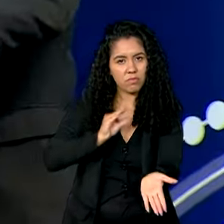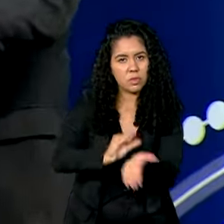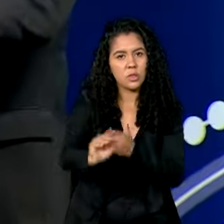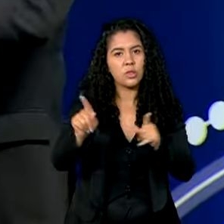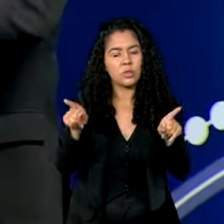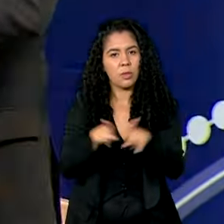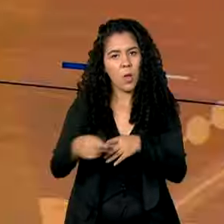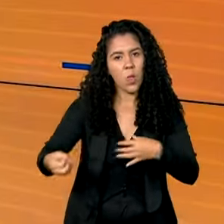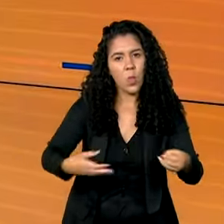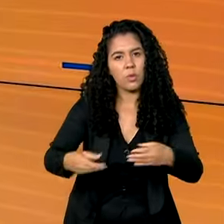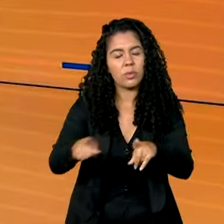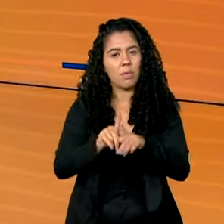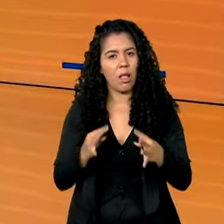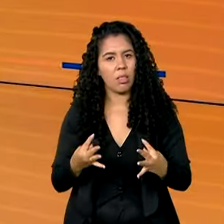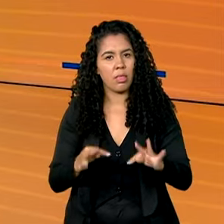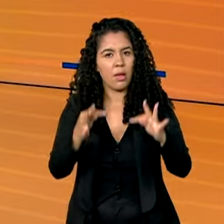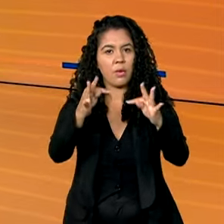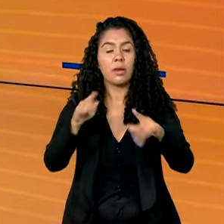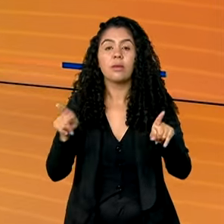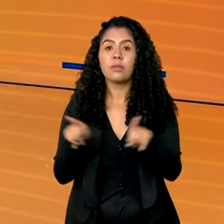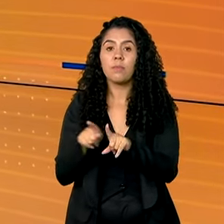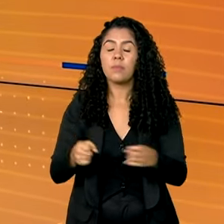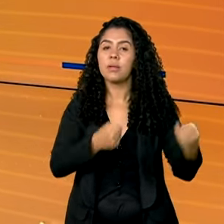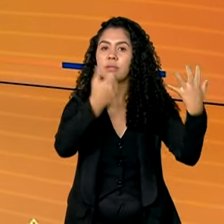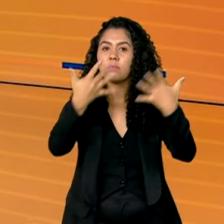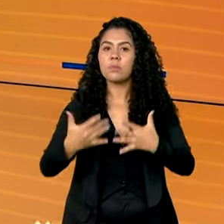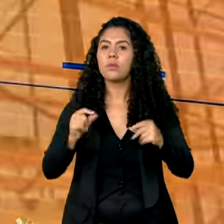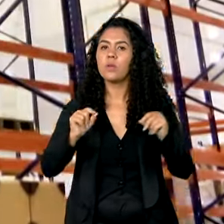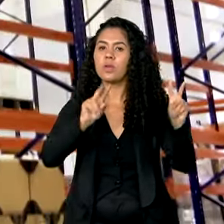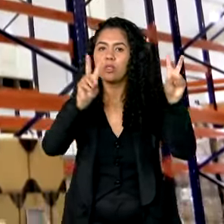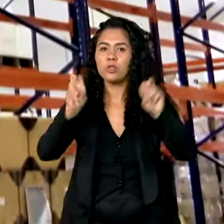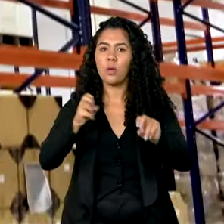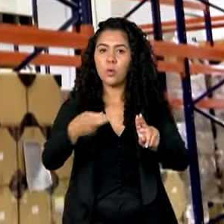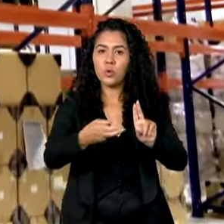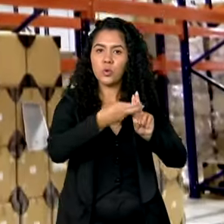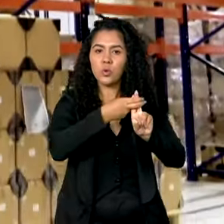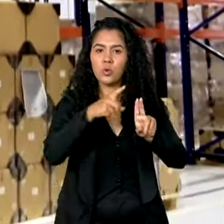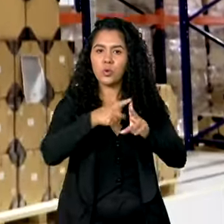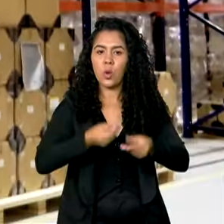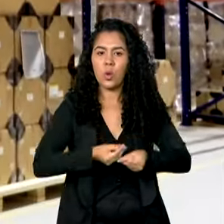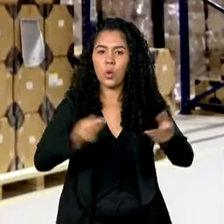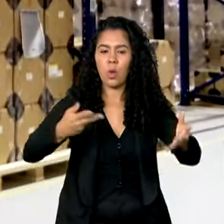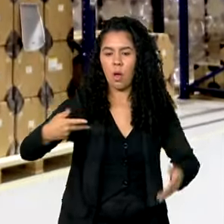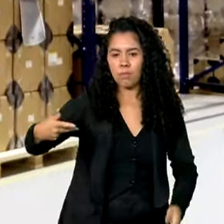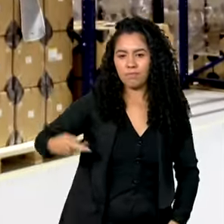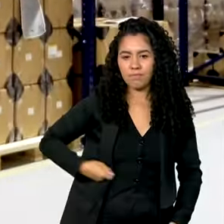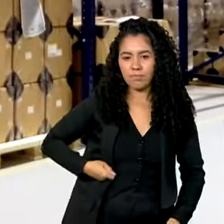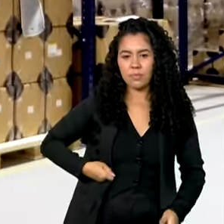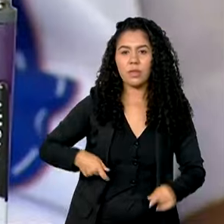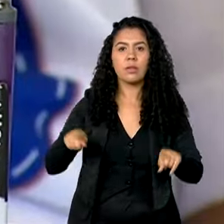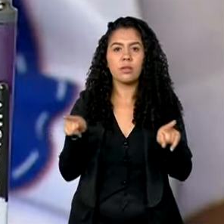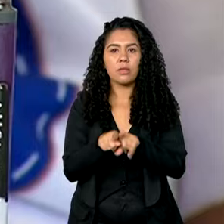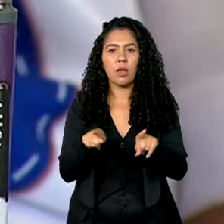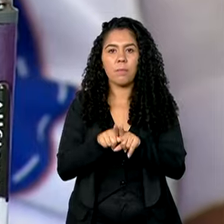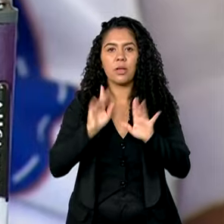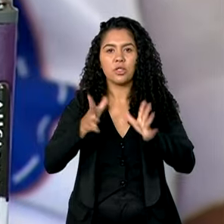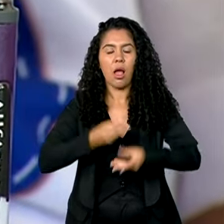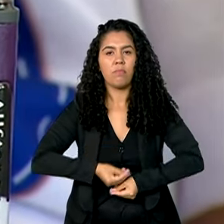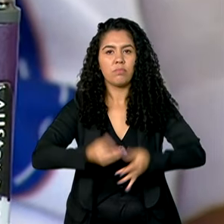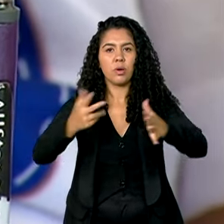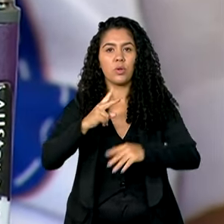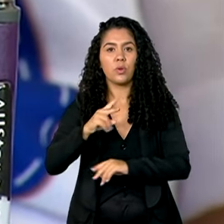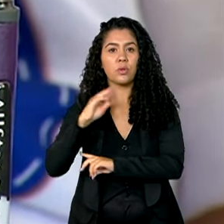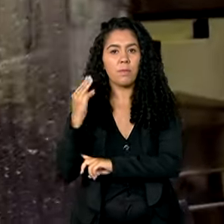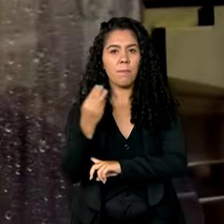e tecnologia. E veja também, SUS garante oferta de insulina e antecipa a entrega de quase 2 milhões